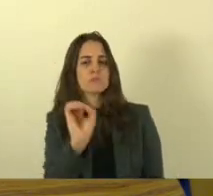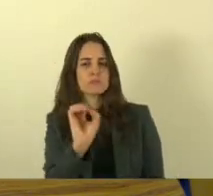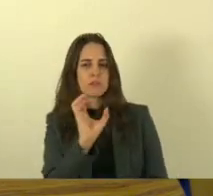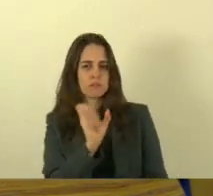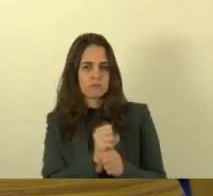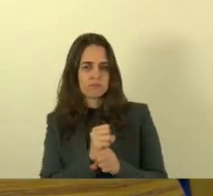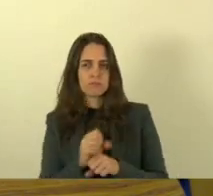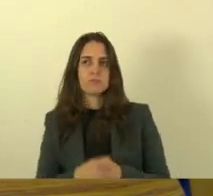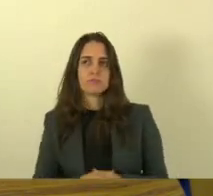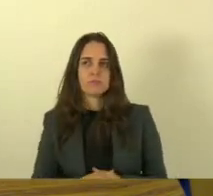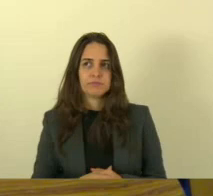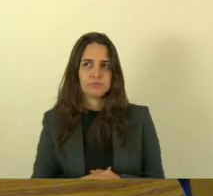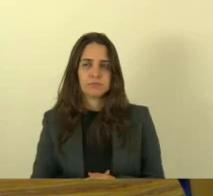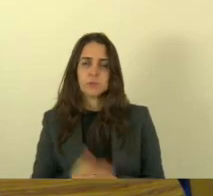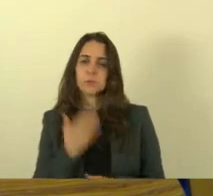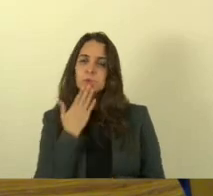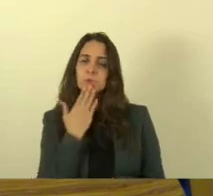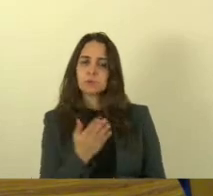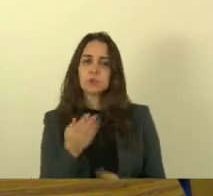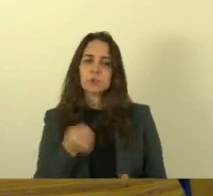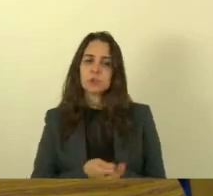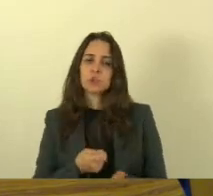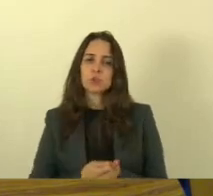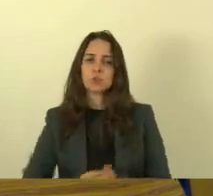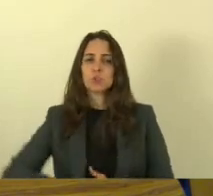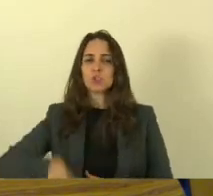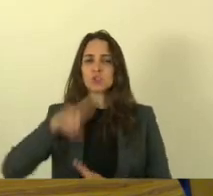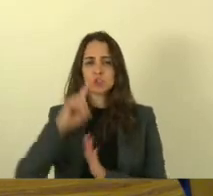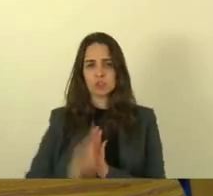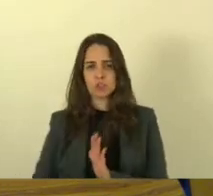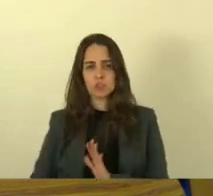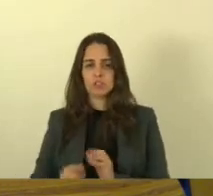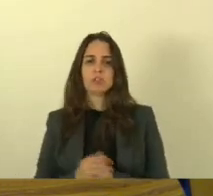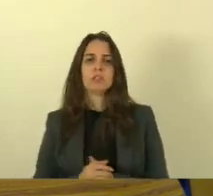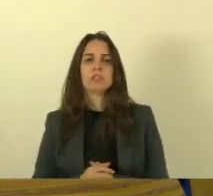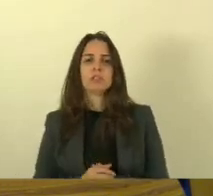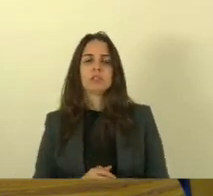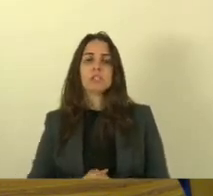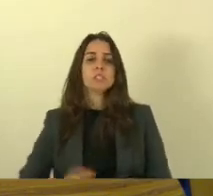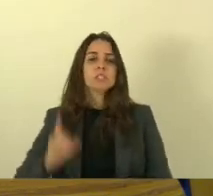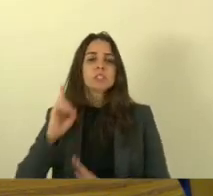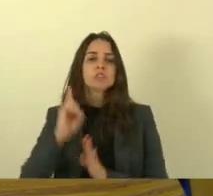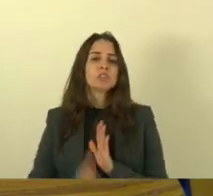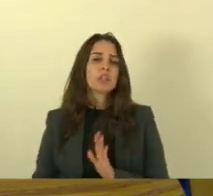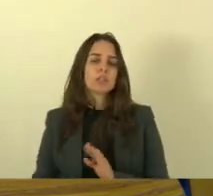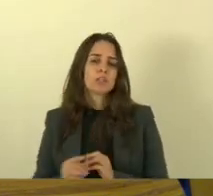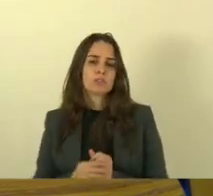reivindicam esse direito esse direito